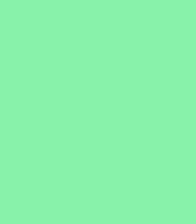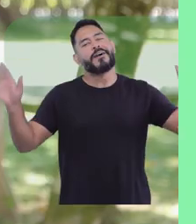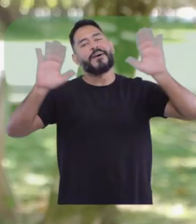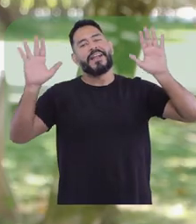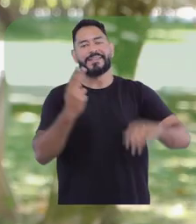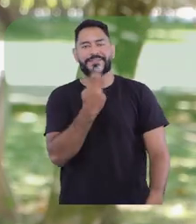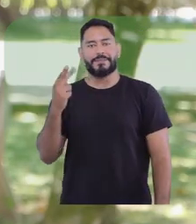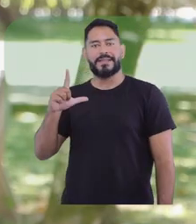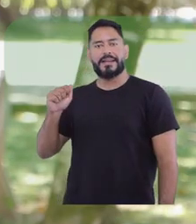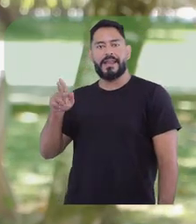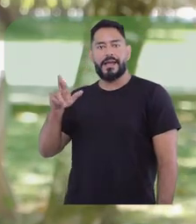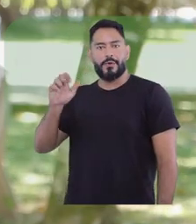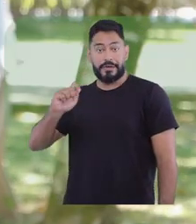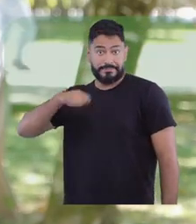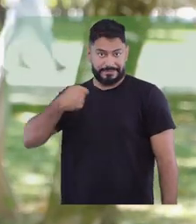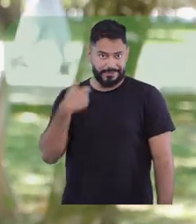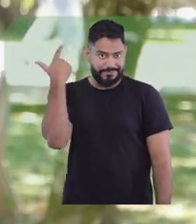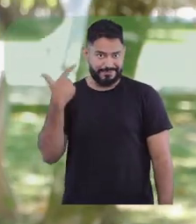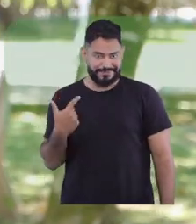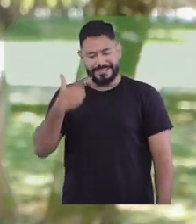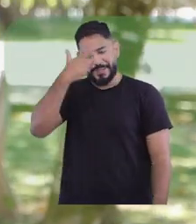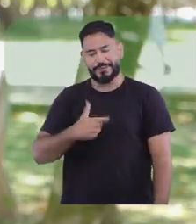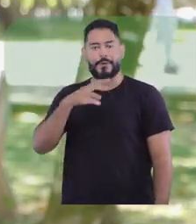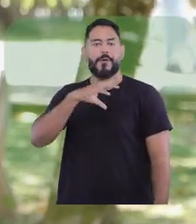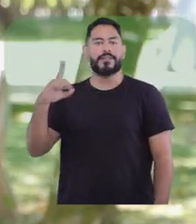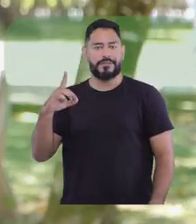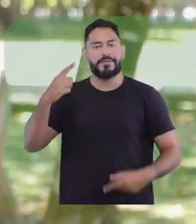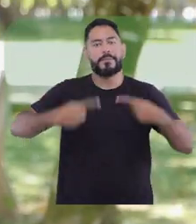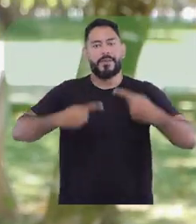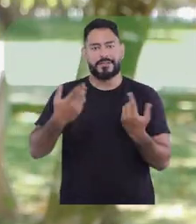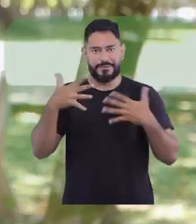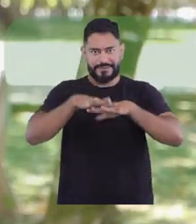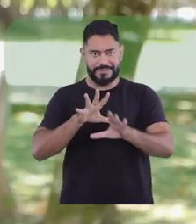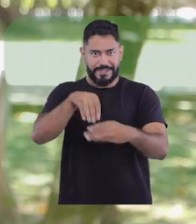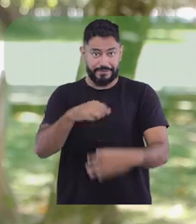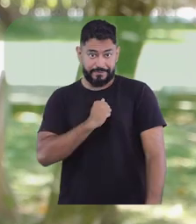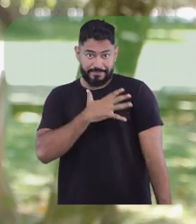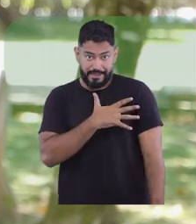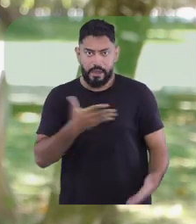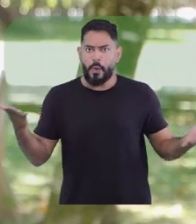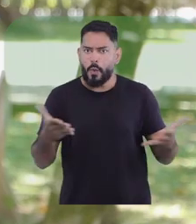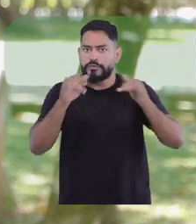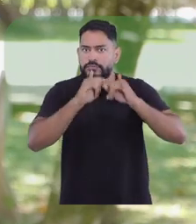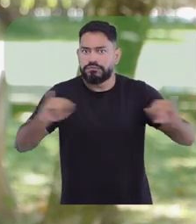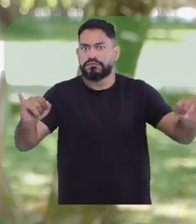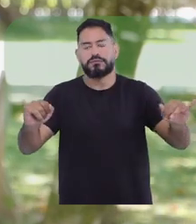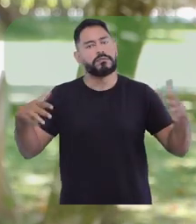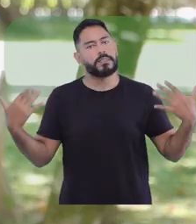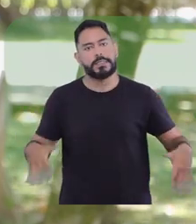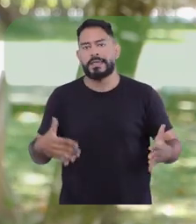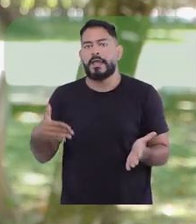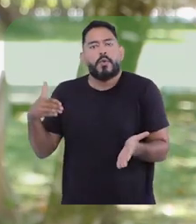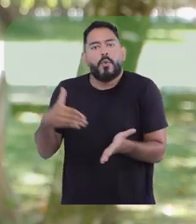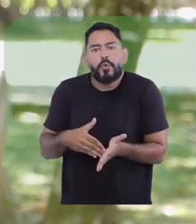Olá, eu sou Laura Silva, coordenadora de políticas inclusivas do IFPE. Anunciamos hoje a finalização de uma